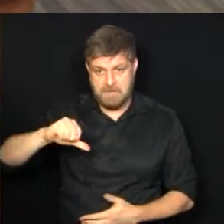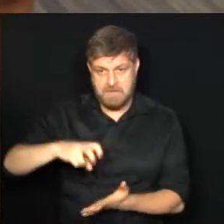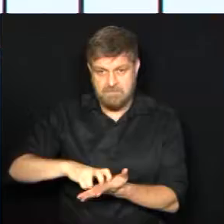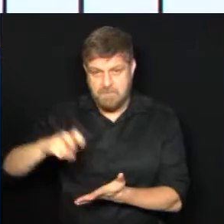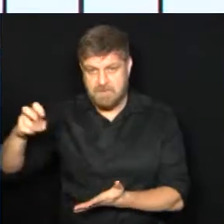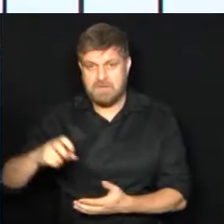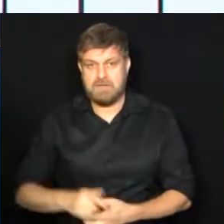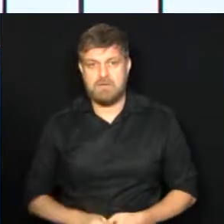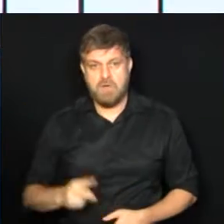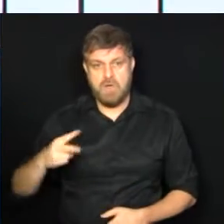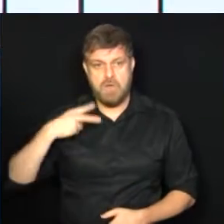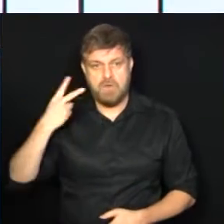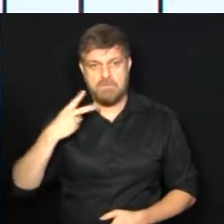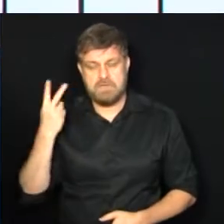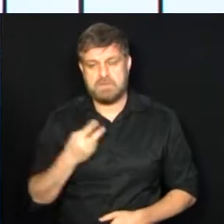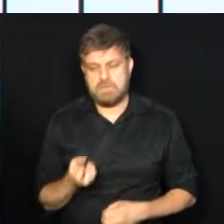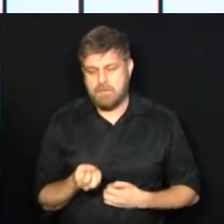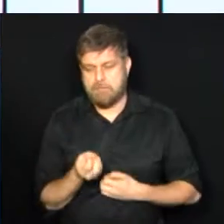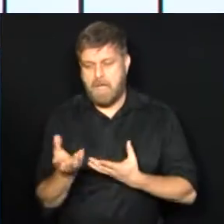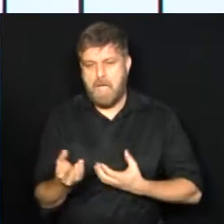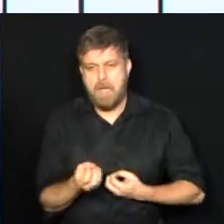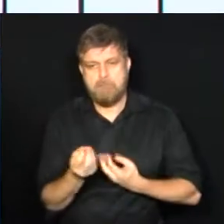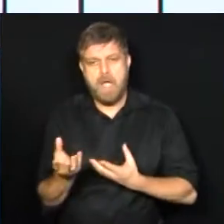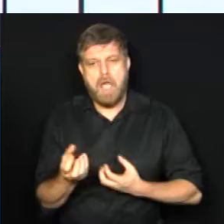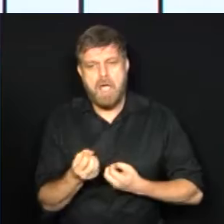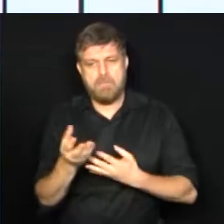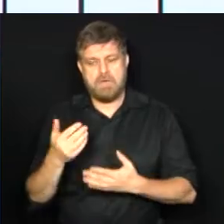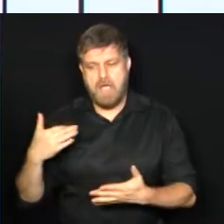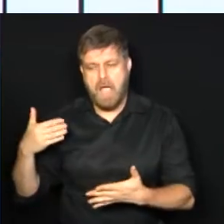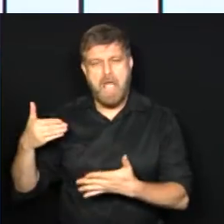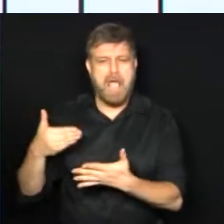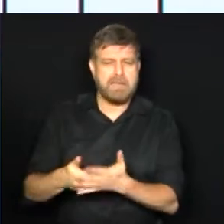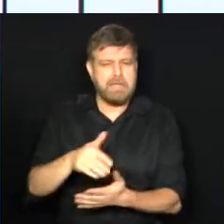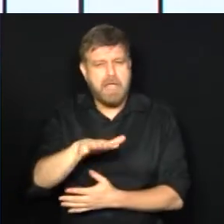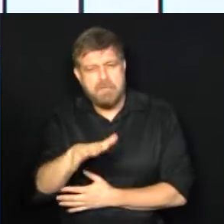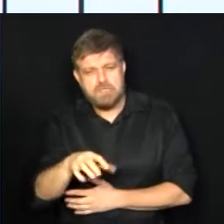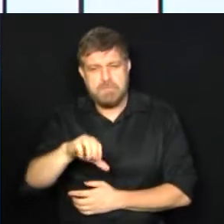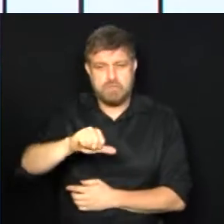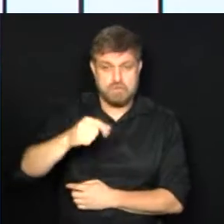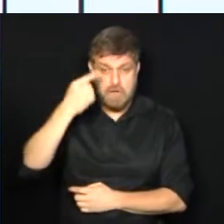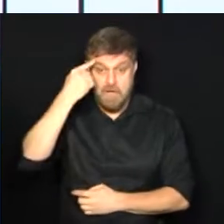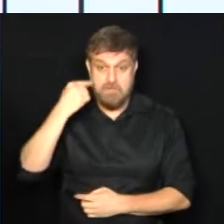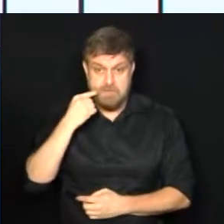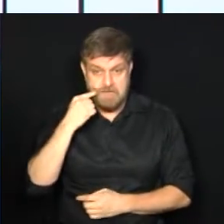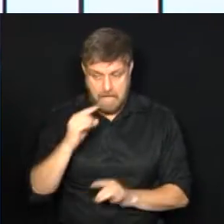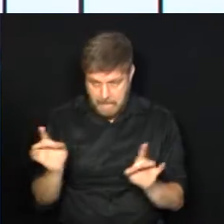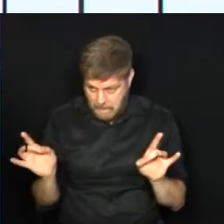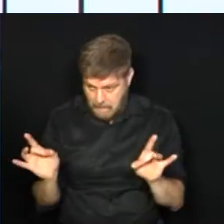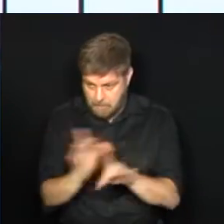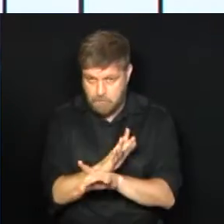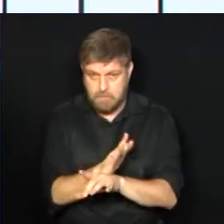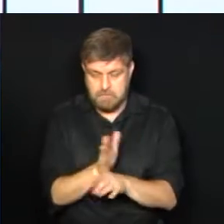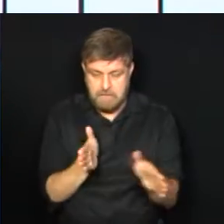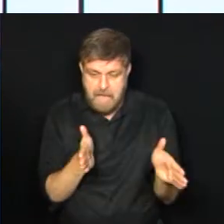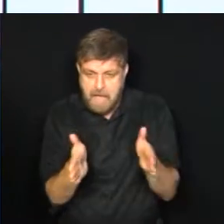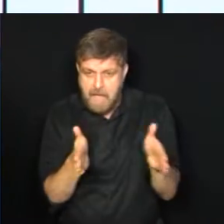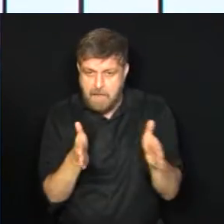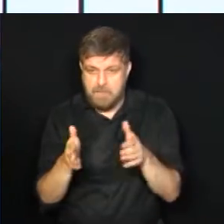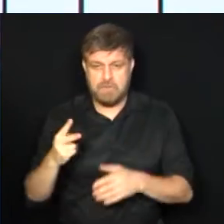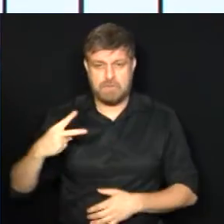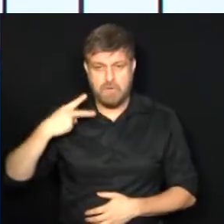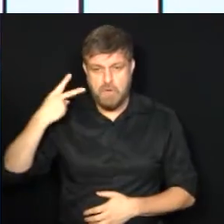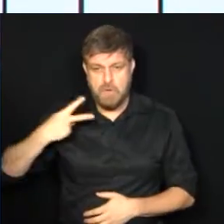o comunicado de vereadores, que vai até por volta de 9 e meia. Aí, terminado esse momento em que o